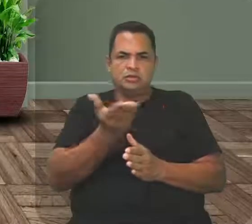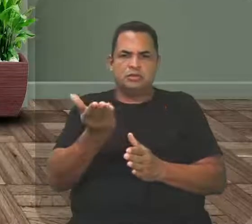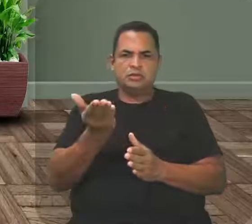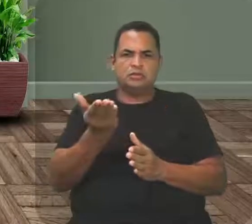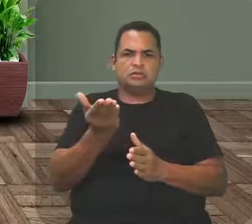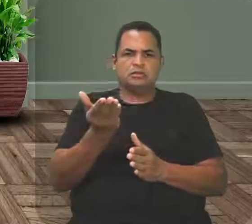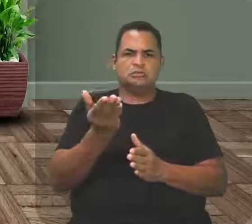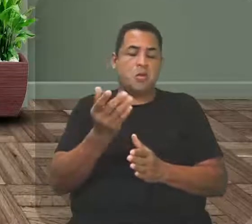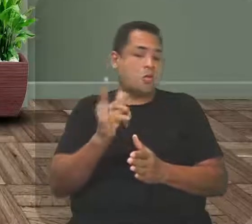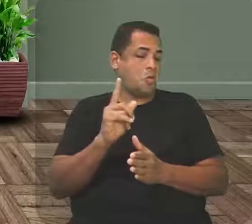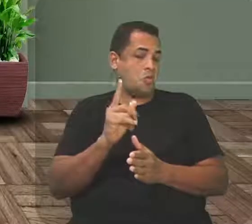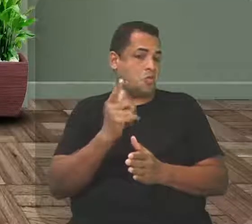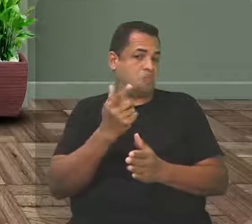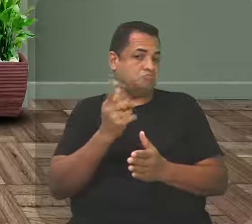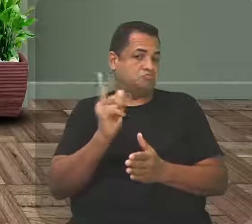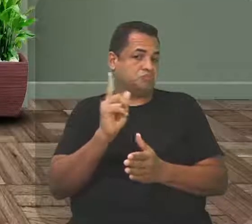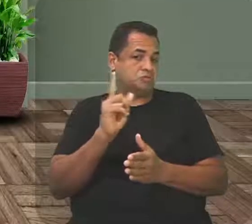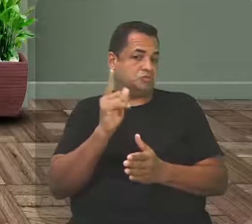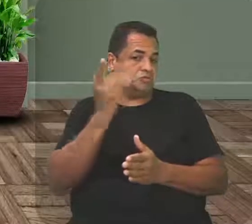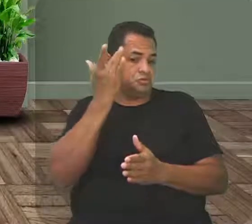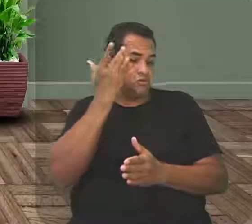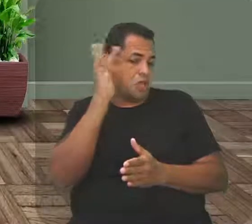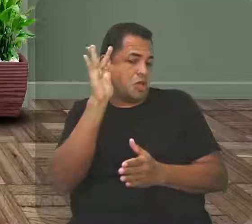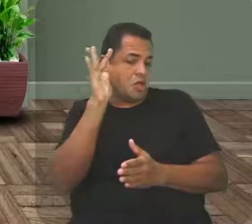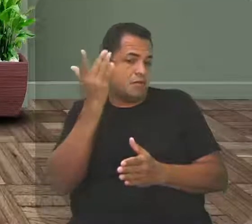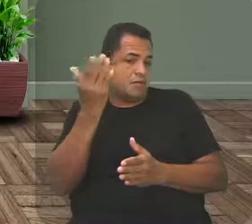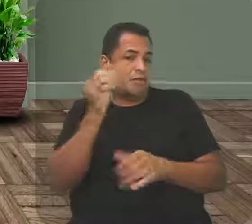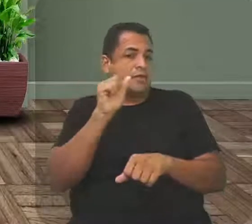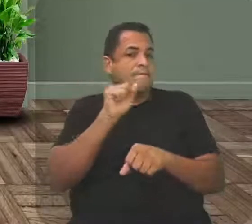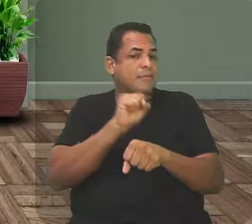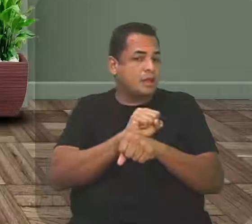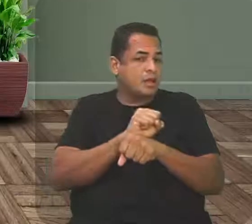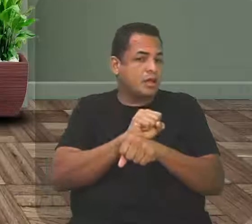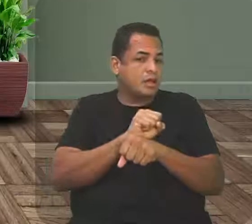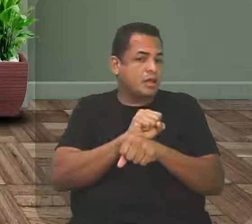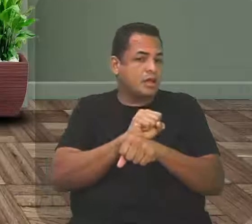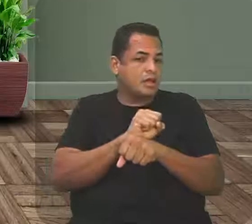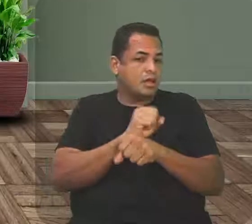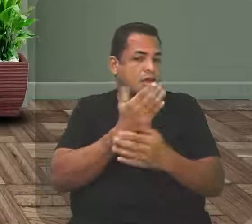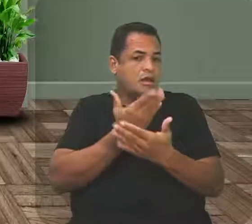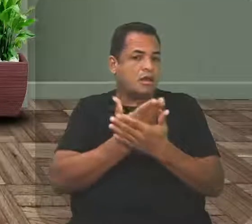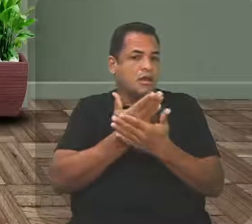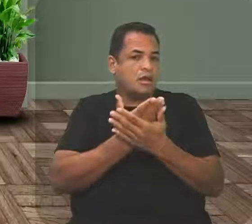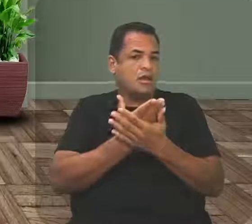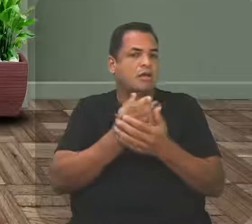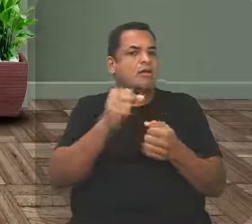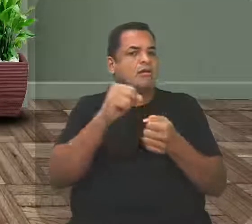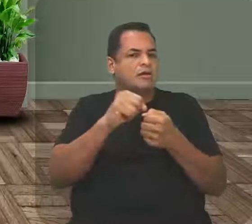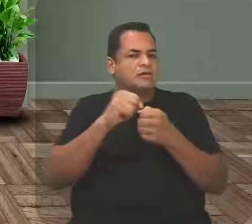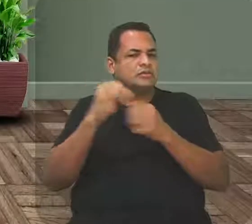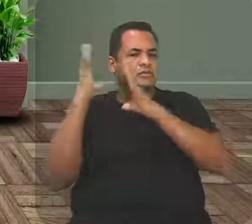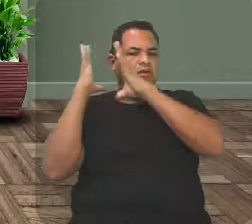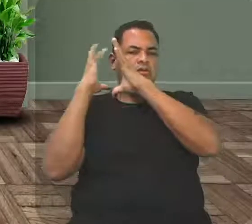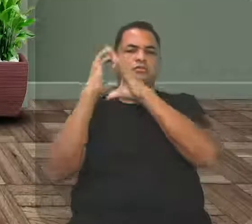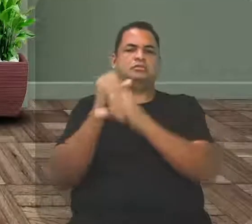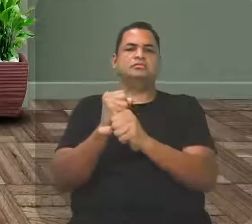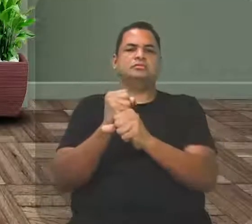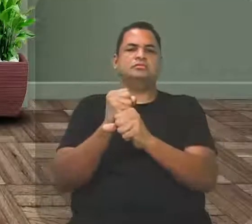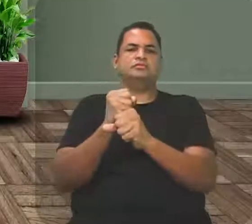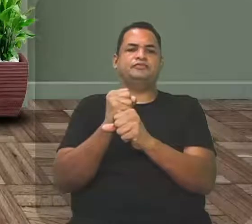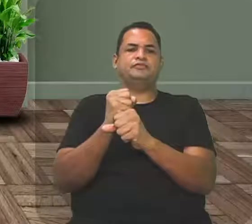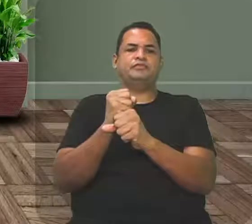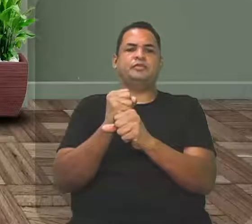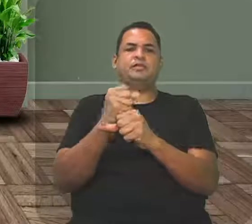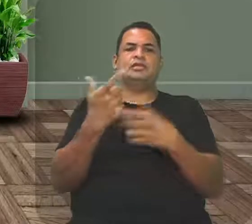ou se não, corre lá, dá um stop na aula e vai fazer novamente a revisão. Então, nós